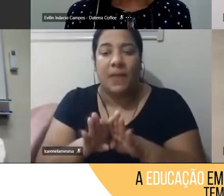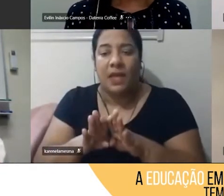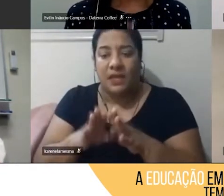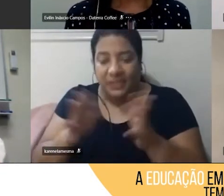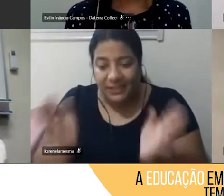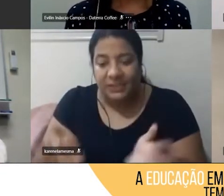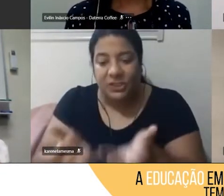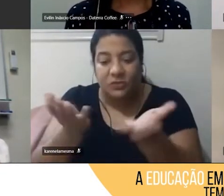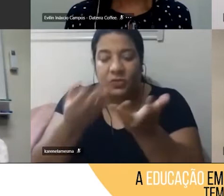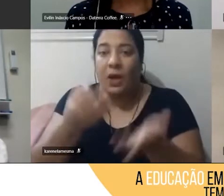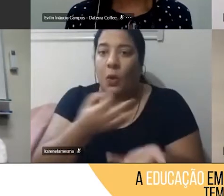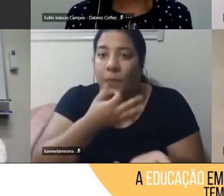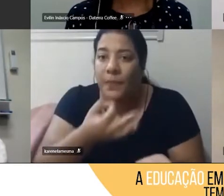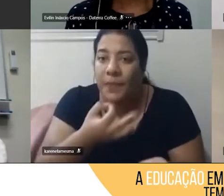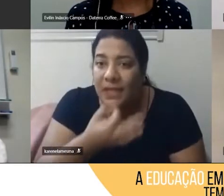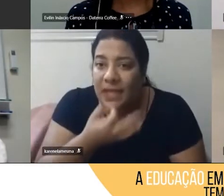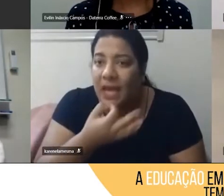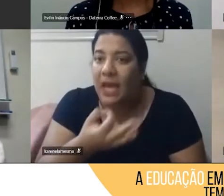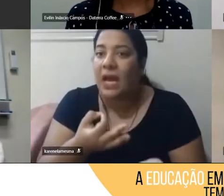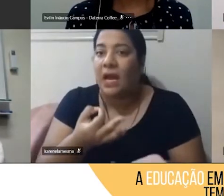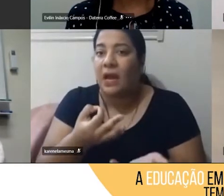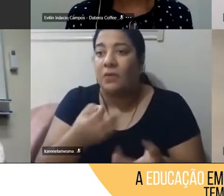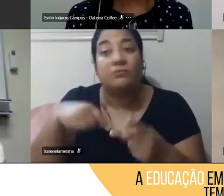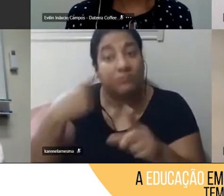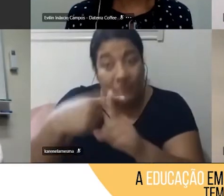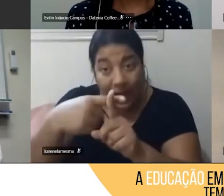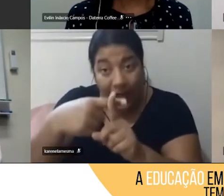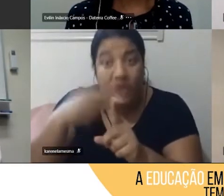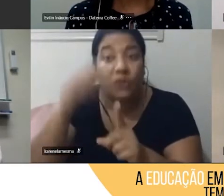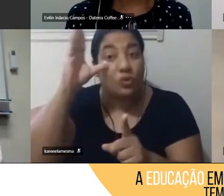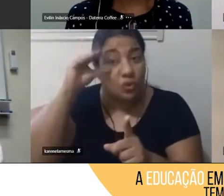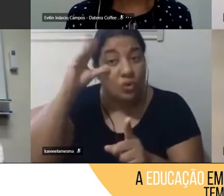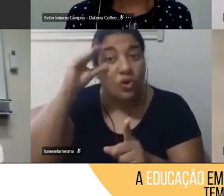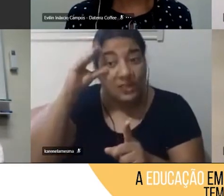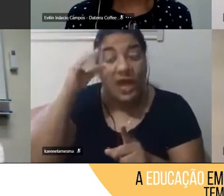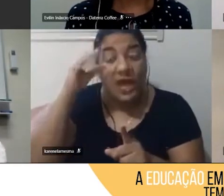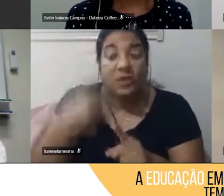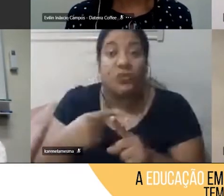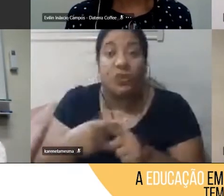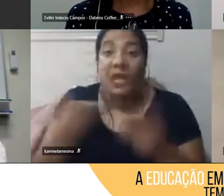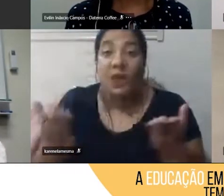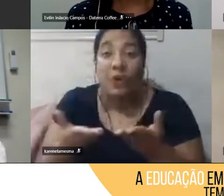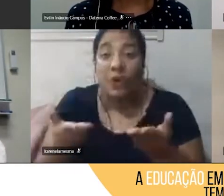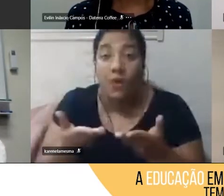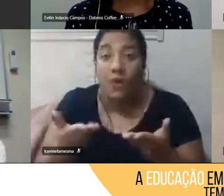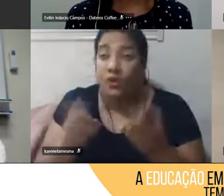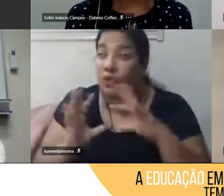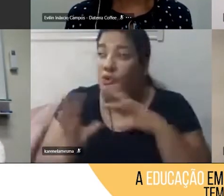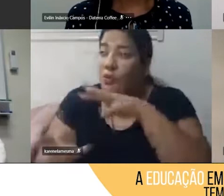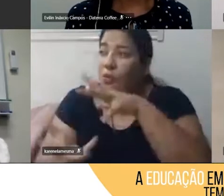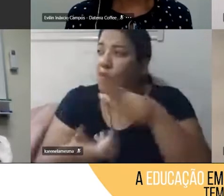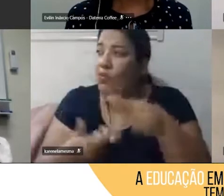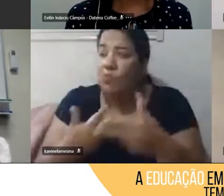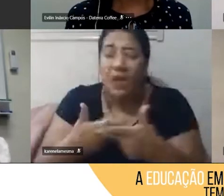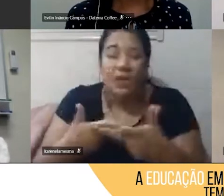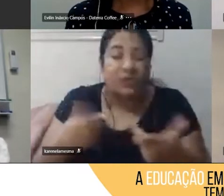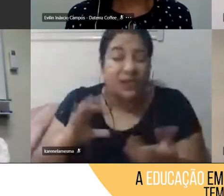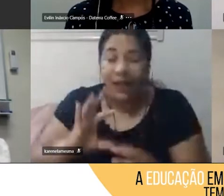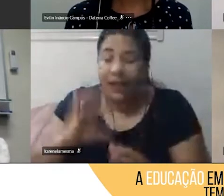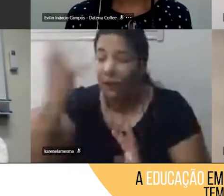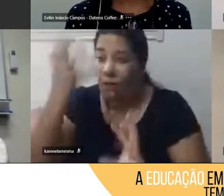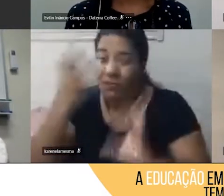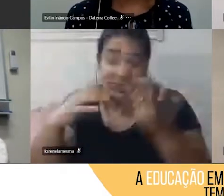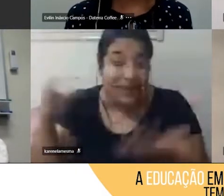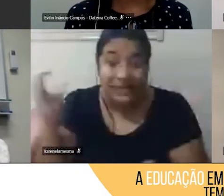prevê ou estimular a curiosidade, nós estamos vivendo num mundo onde tudo acontece muito rápido, a gente não dá conta de